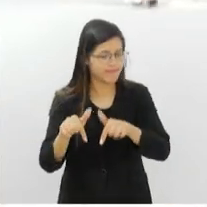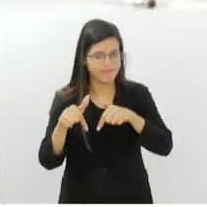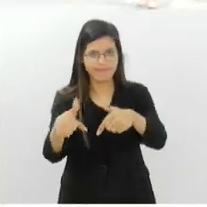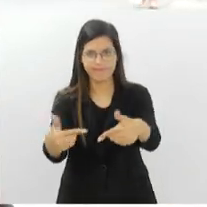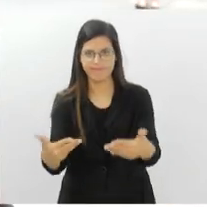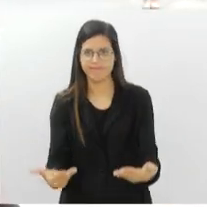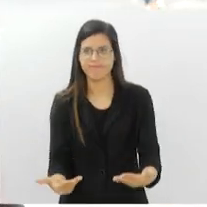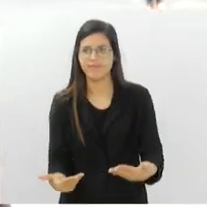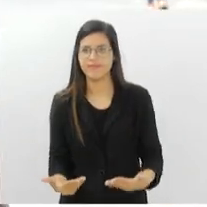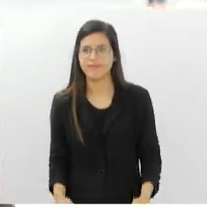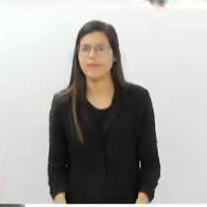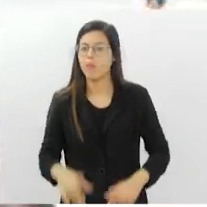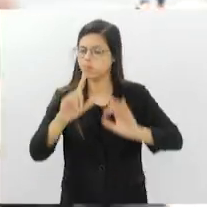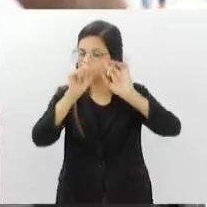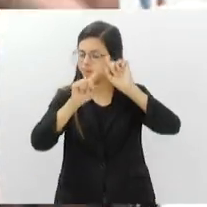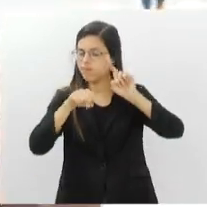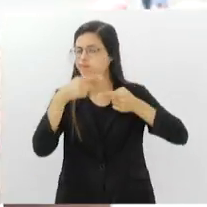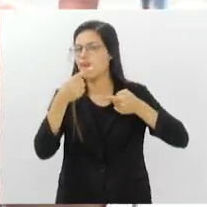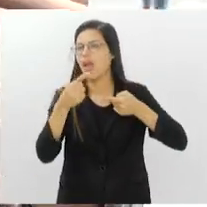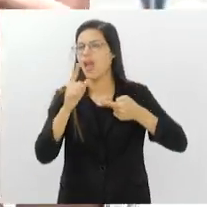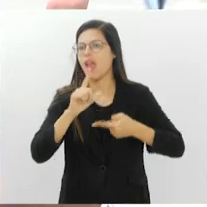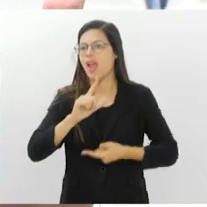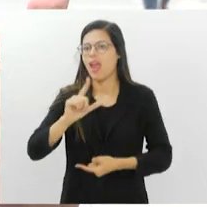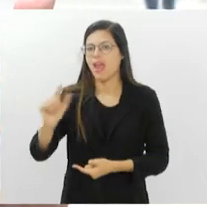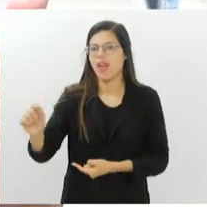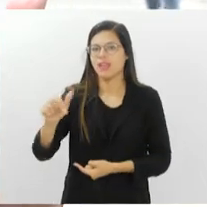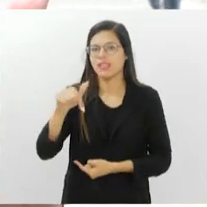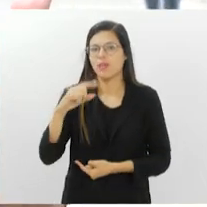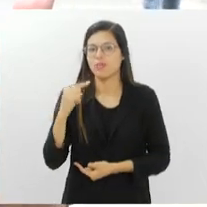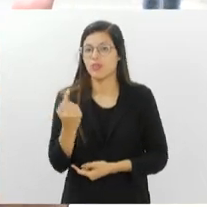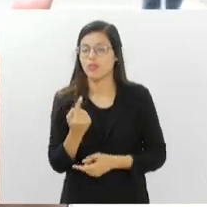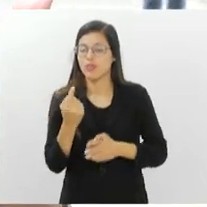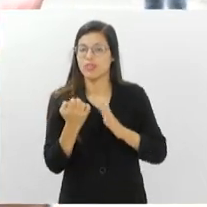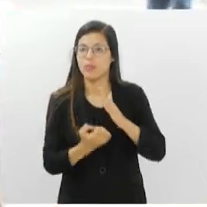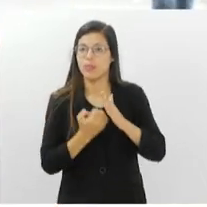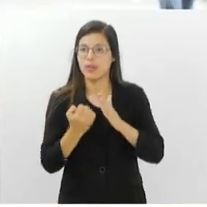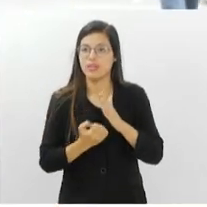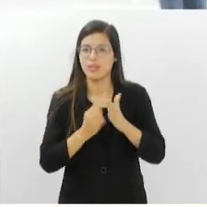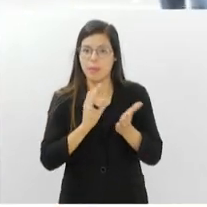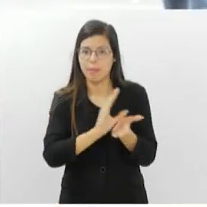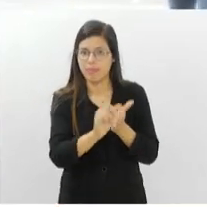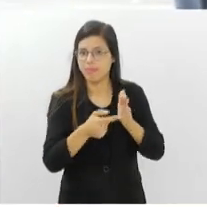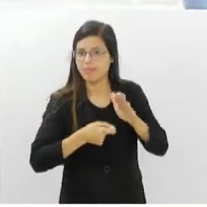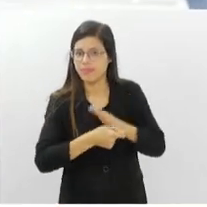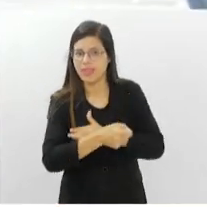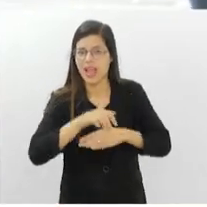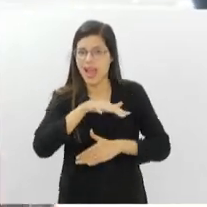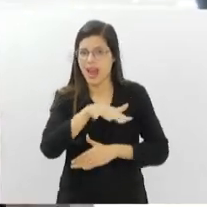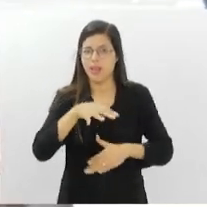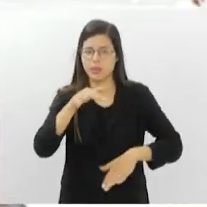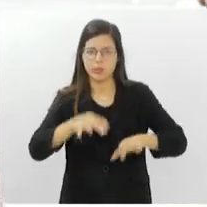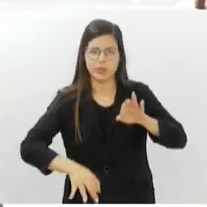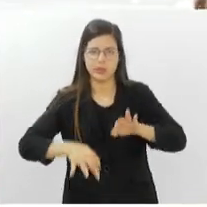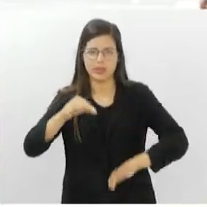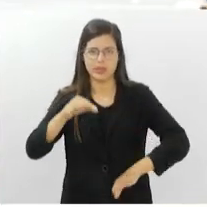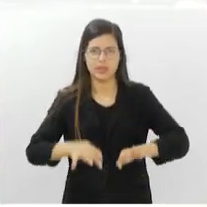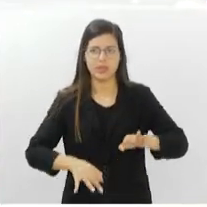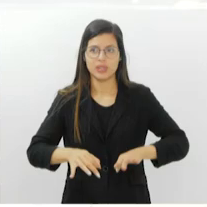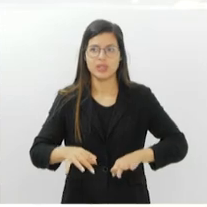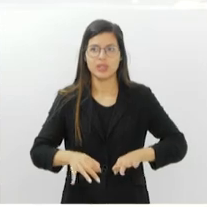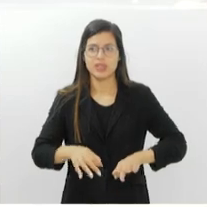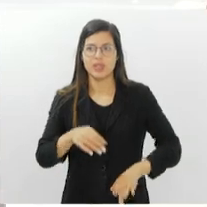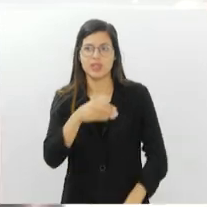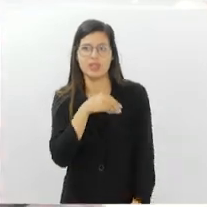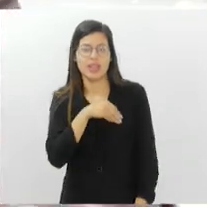ela saiu da nossa empresa para empreender na área jurídica. Ela está empreendendo na área jurídica. Ela está ganhando menos